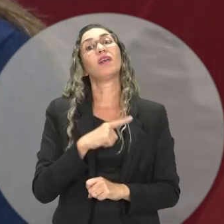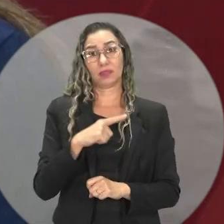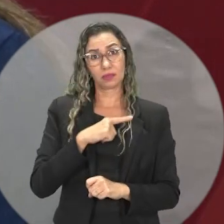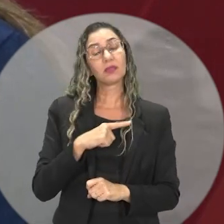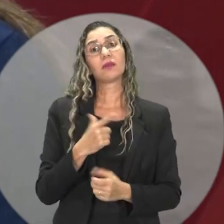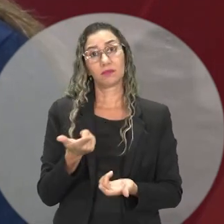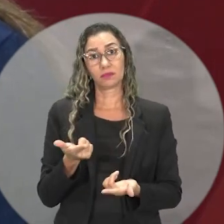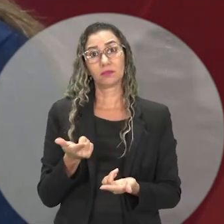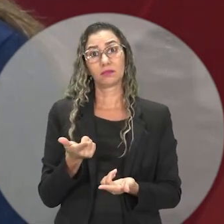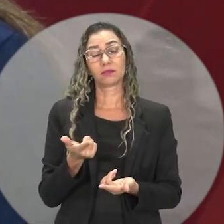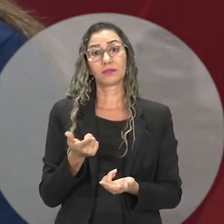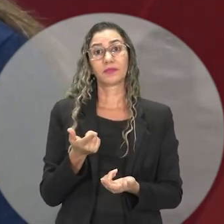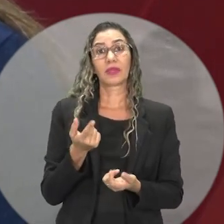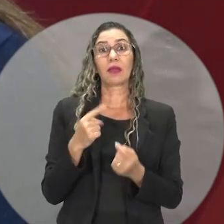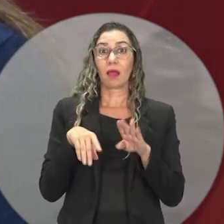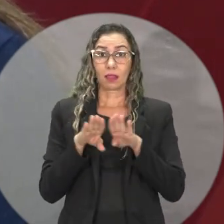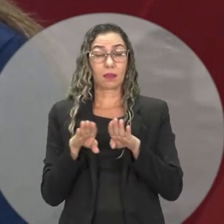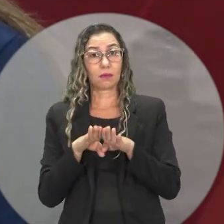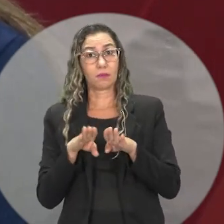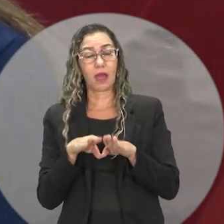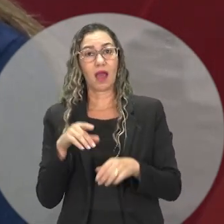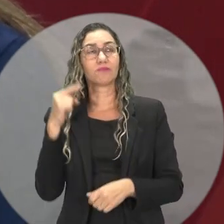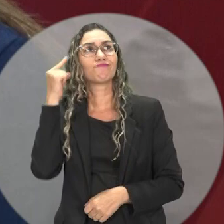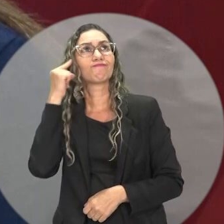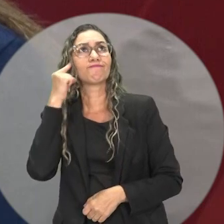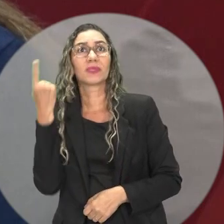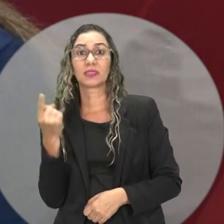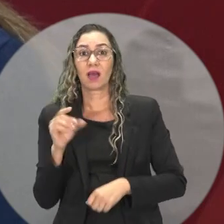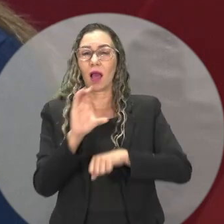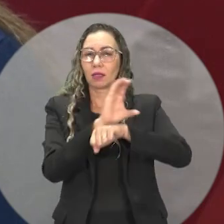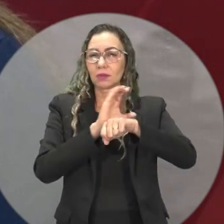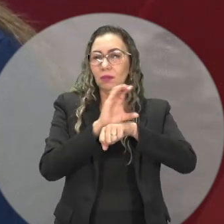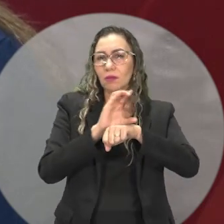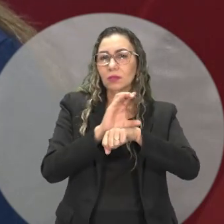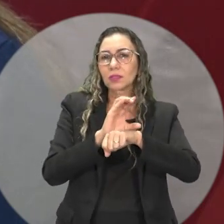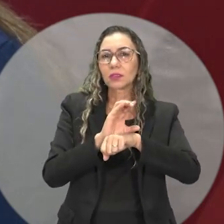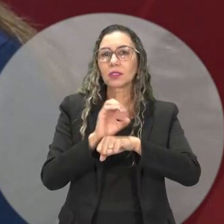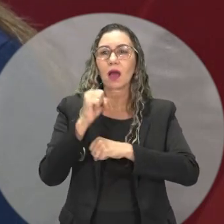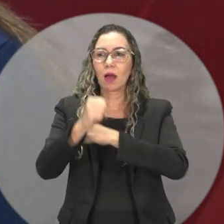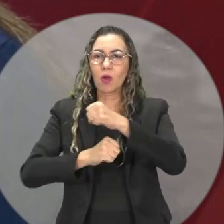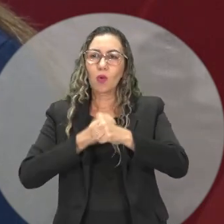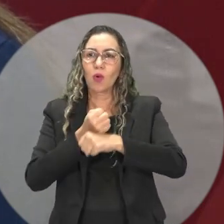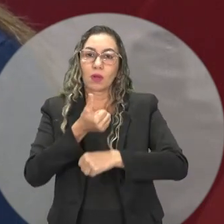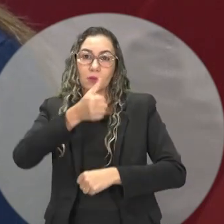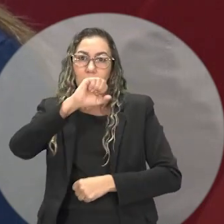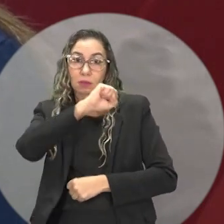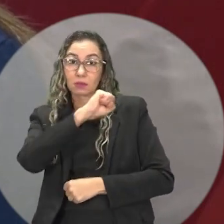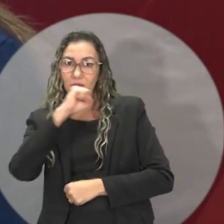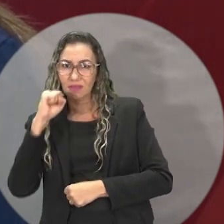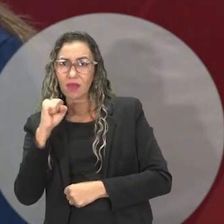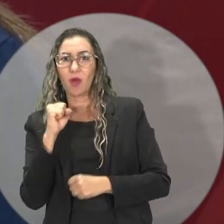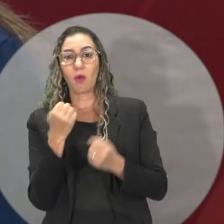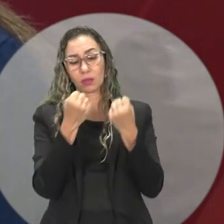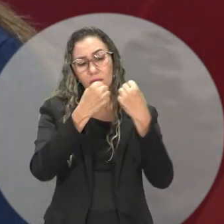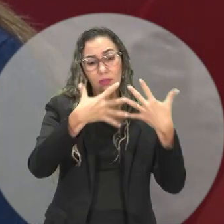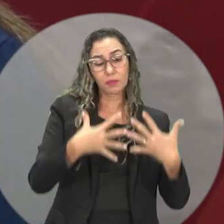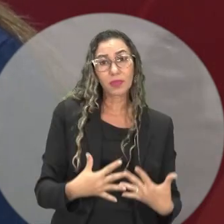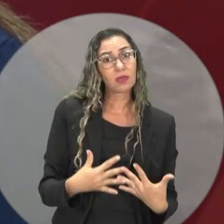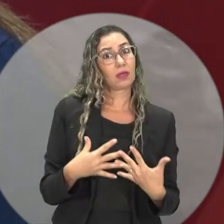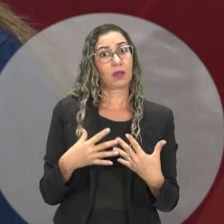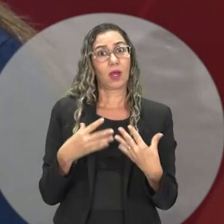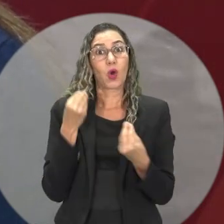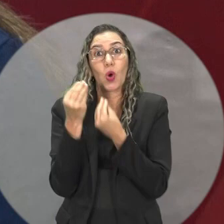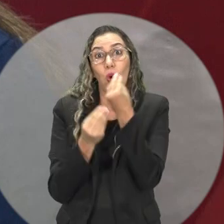E a gente pensa, né? Que a Constituição de 1988, ela coloca o quanto